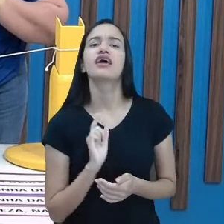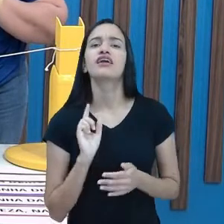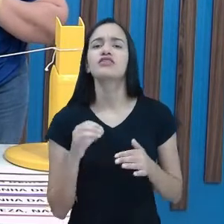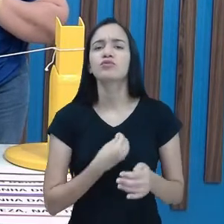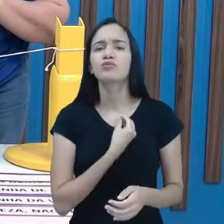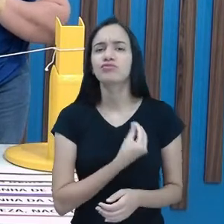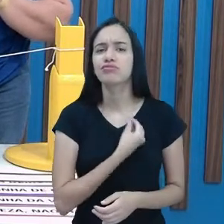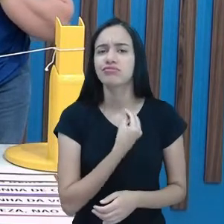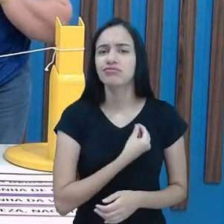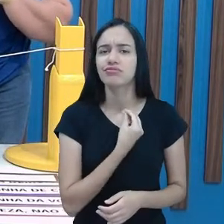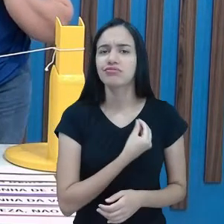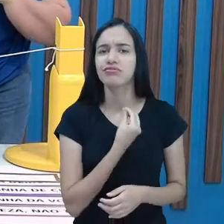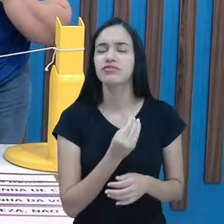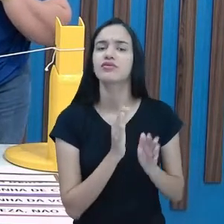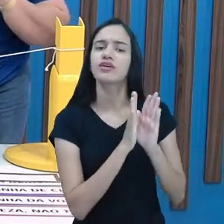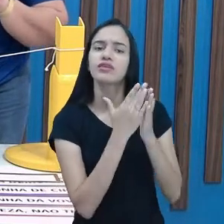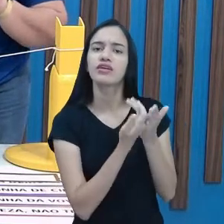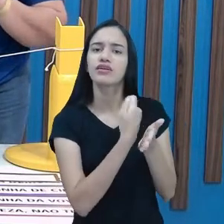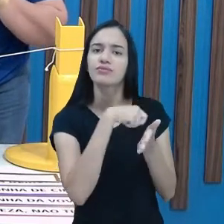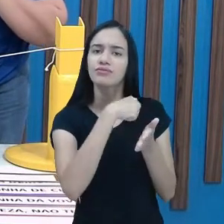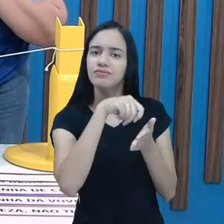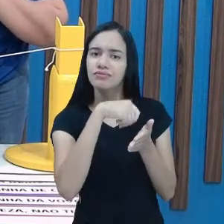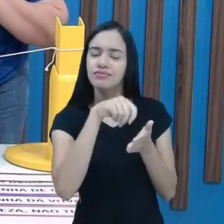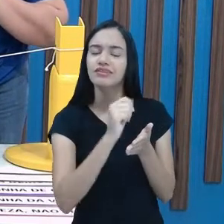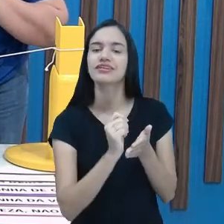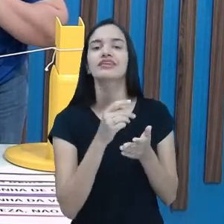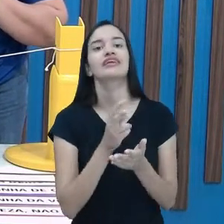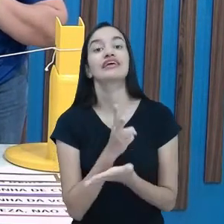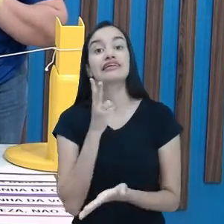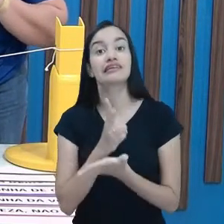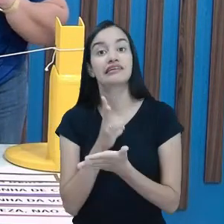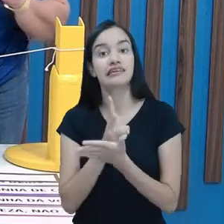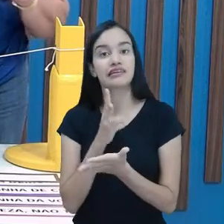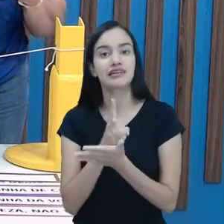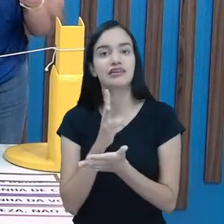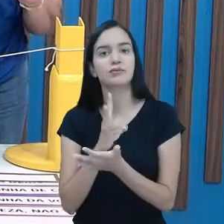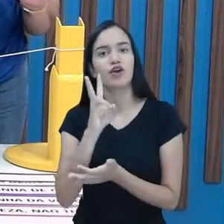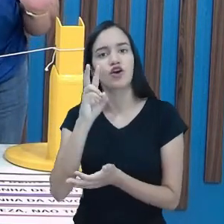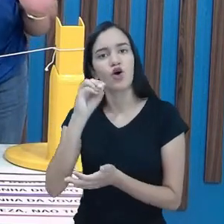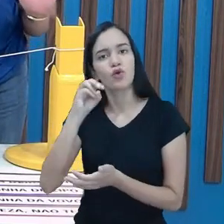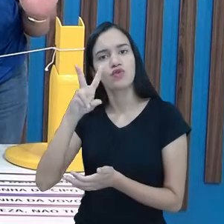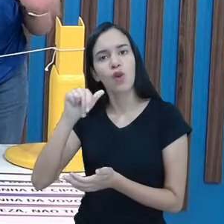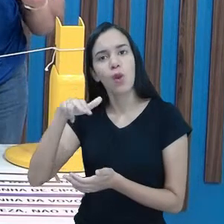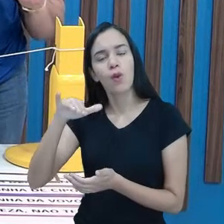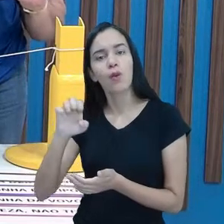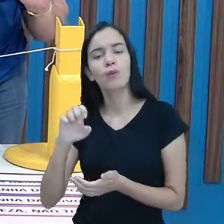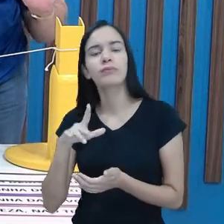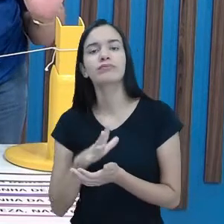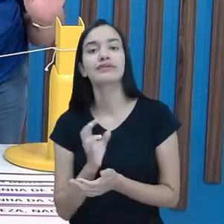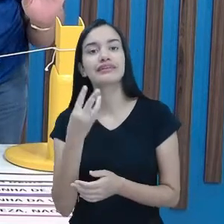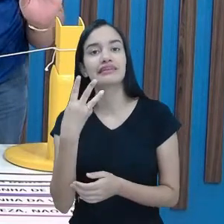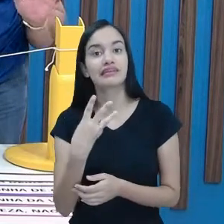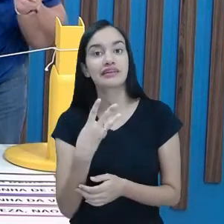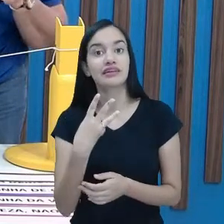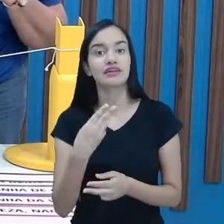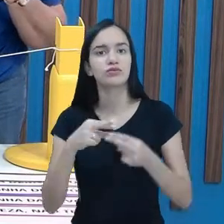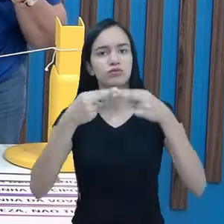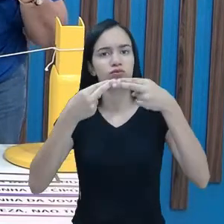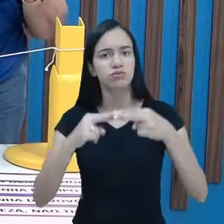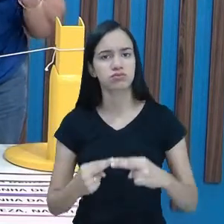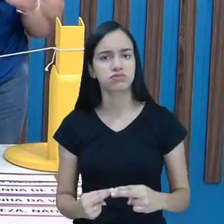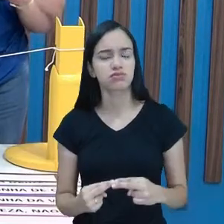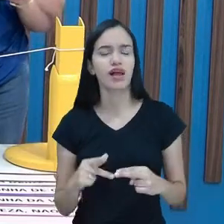vivenciando o caderno do Aprender Sempre, volume 3. Estamos na sequência das parlendas.